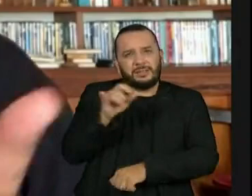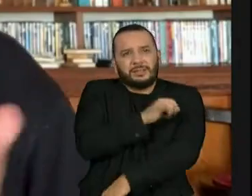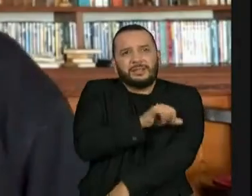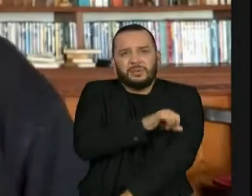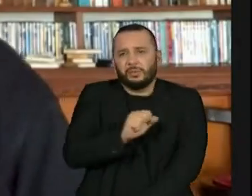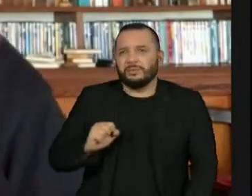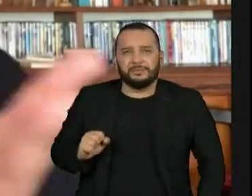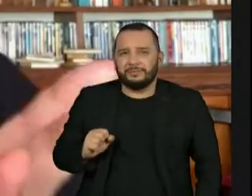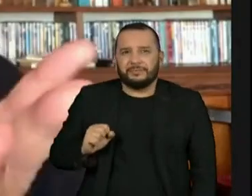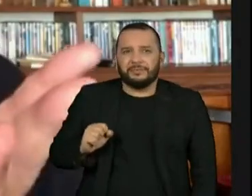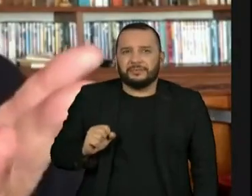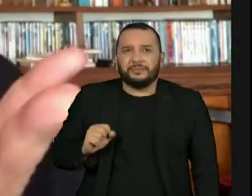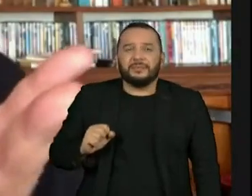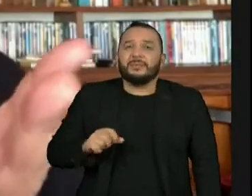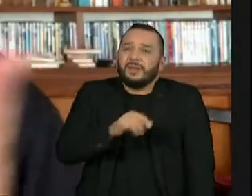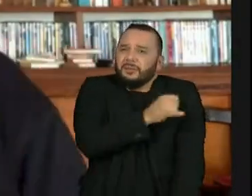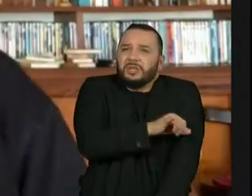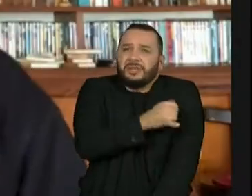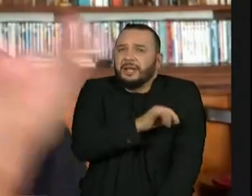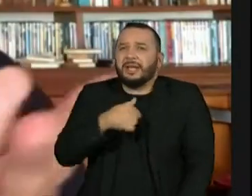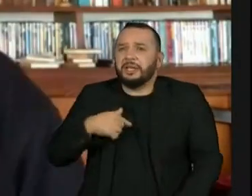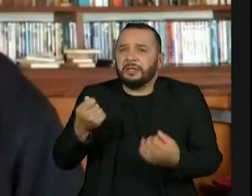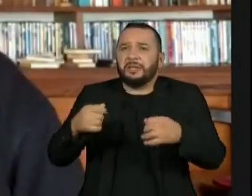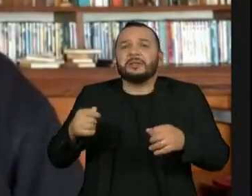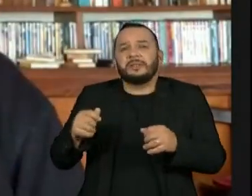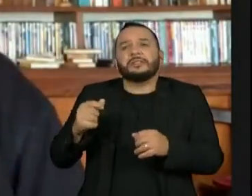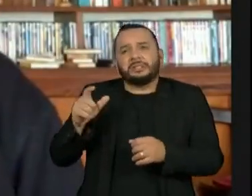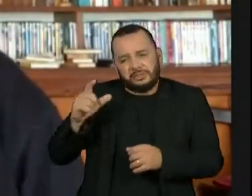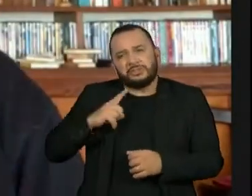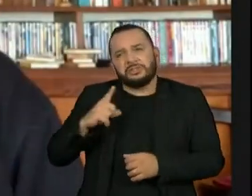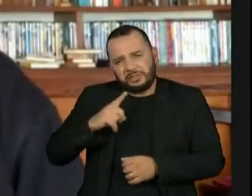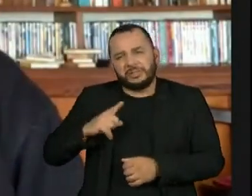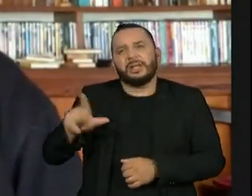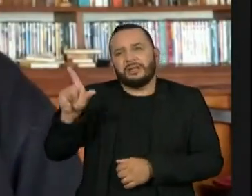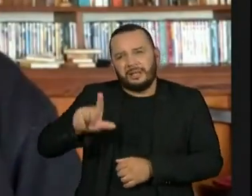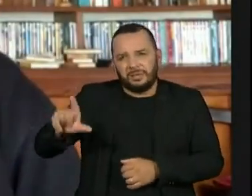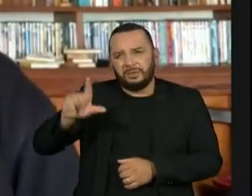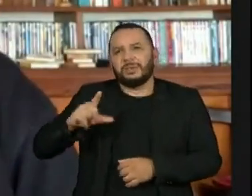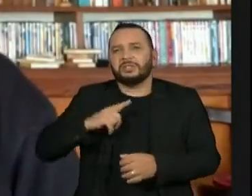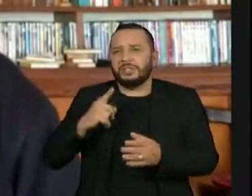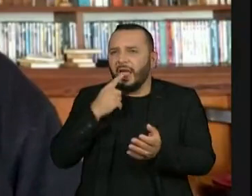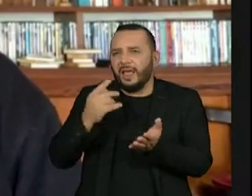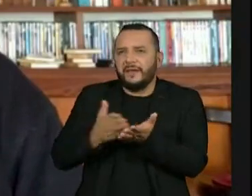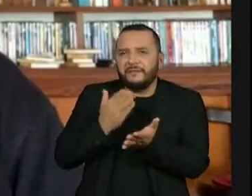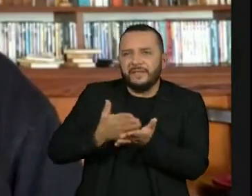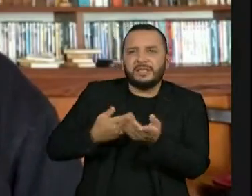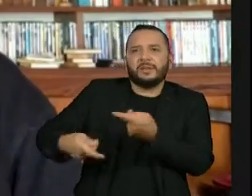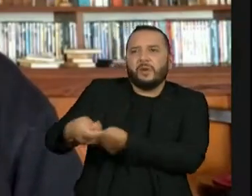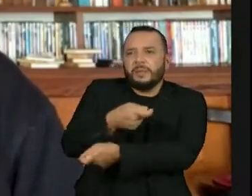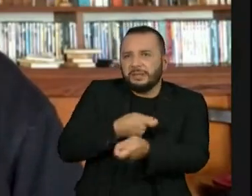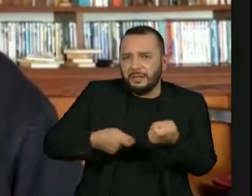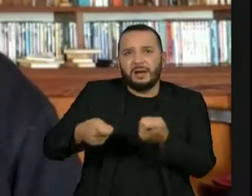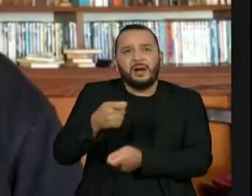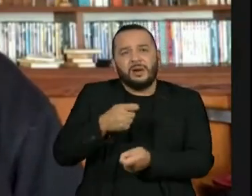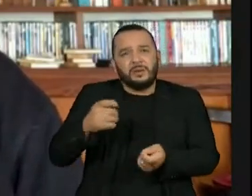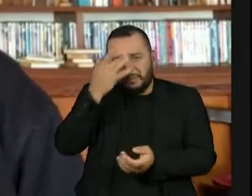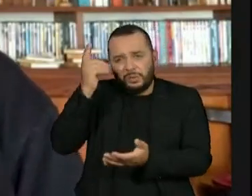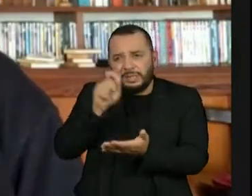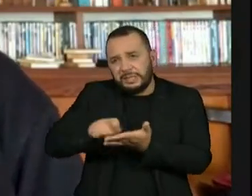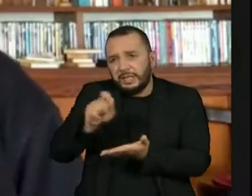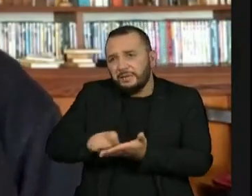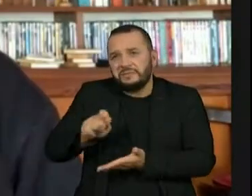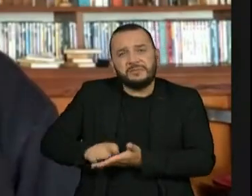o Rio não precisava ter revista literária, o Rio já tinha revistas comerciais nas quais os escritores já colaboravam.